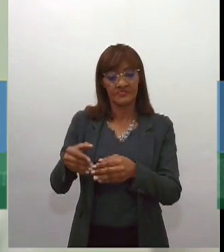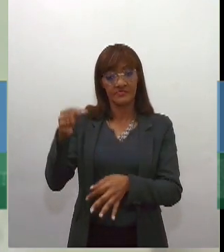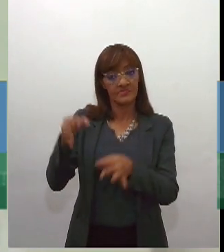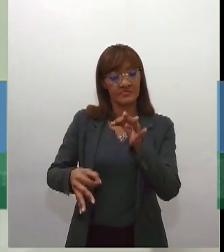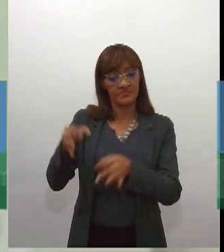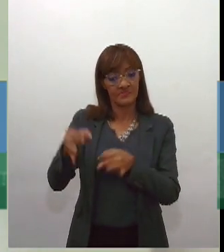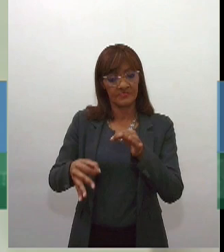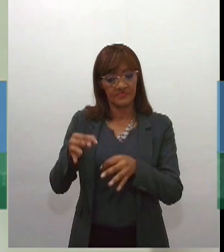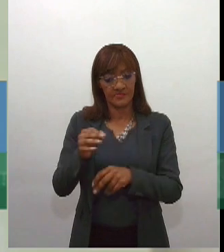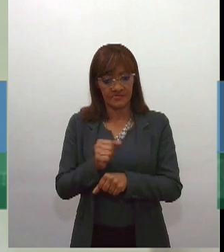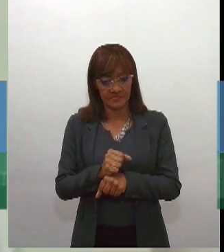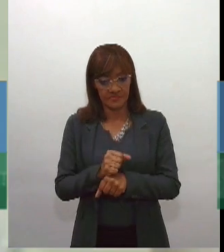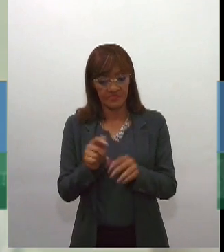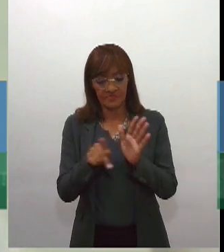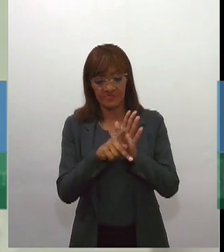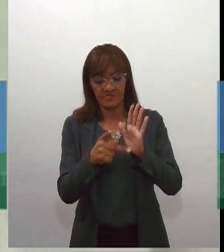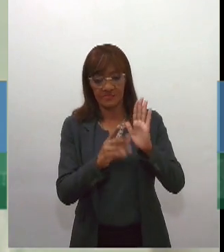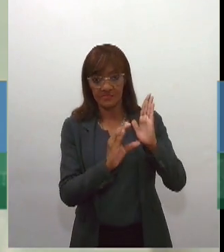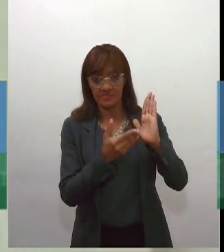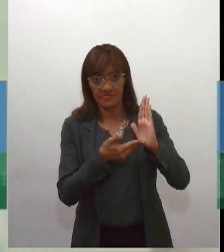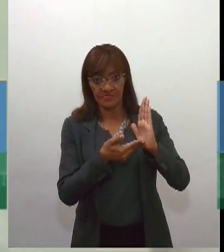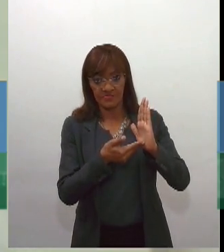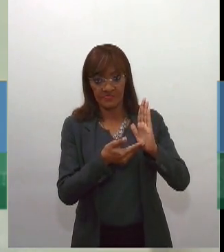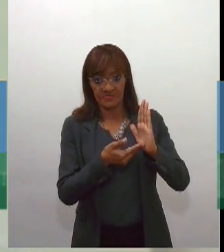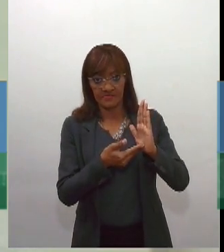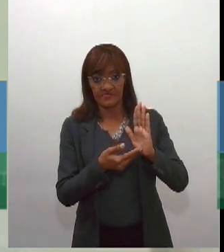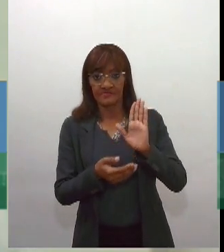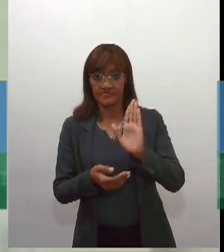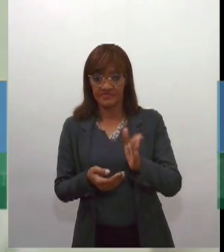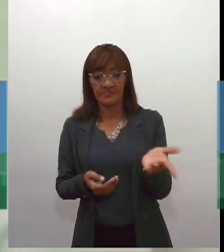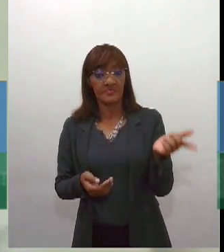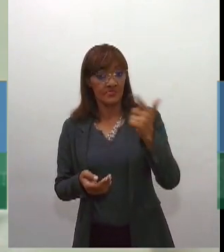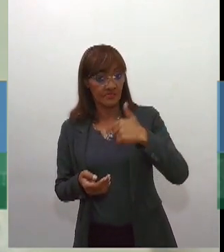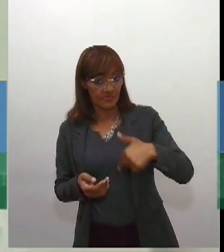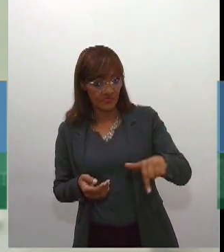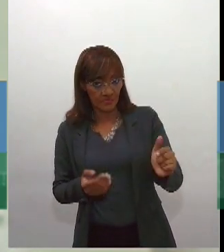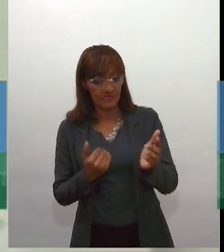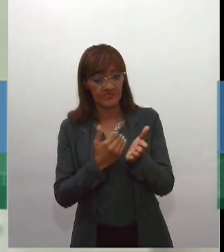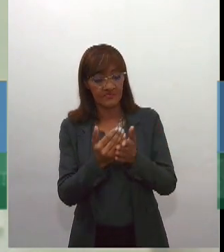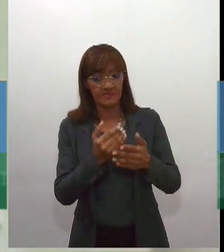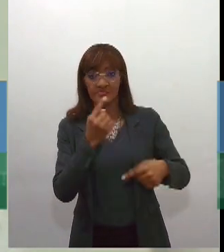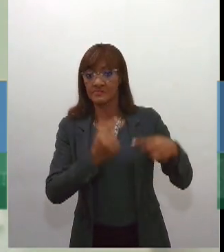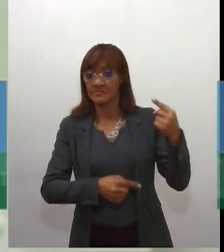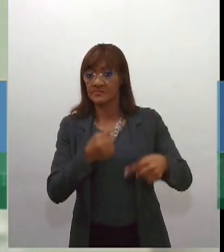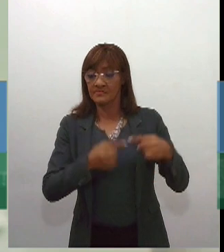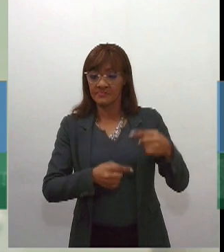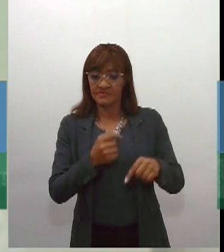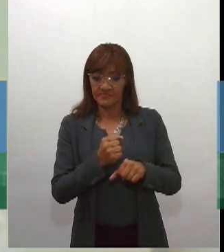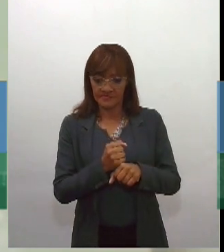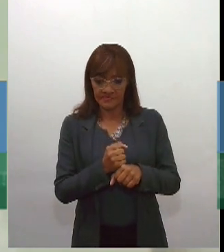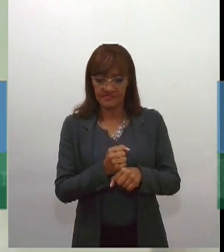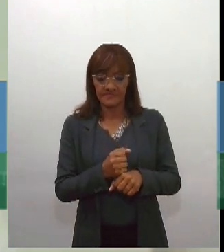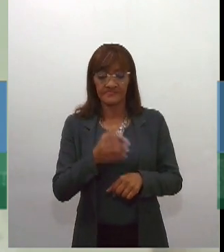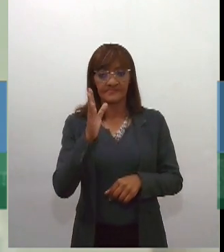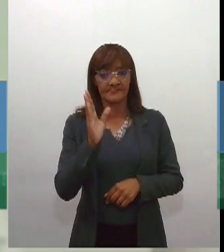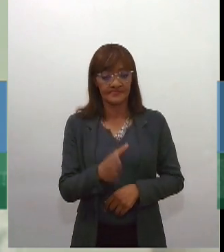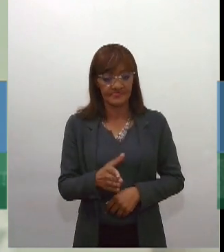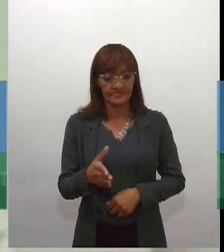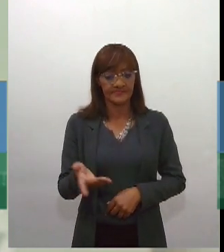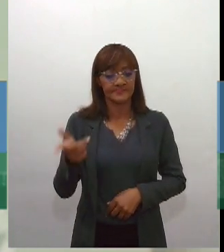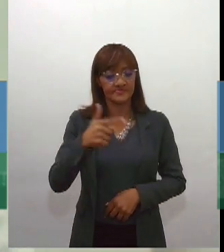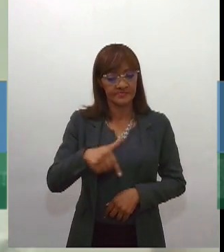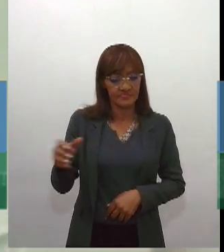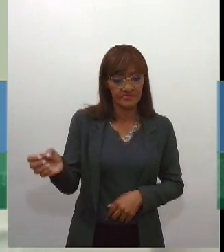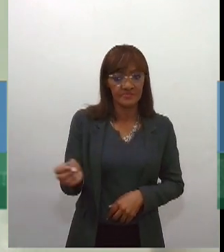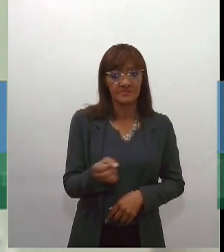esse despacho, essa decisão, o processo voltou a andar, começou a andar, quando nós estávamos tendo novos episódios de decisões monocráticas,